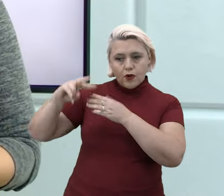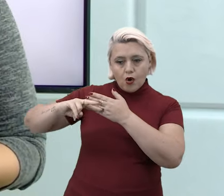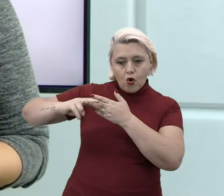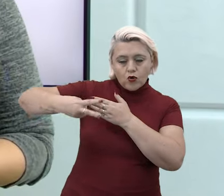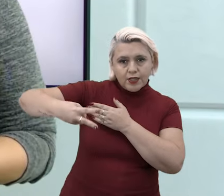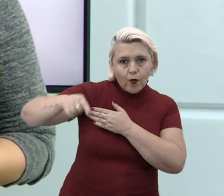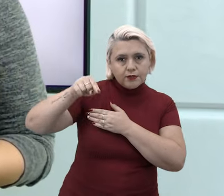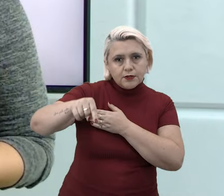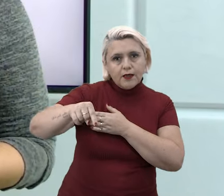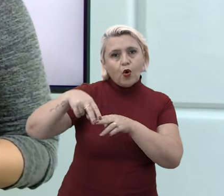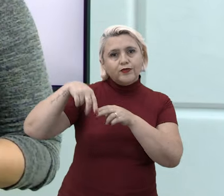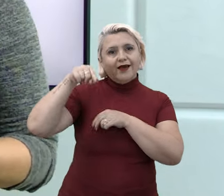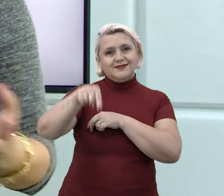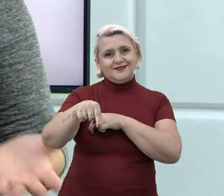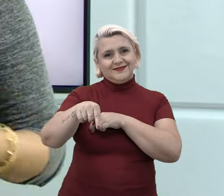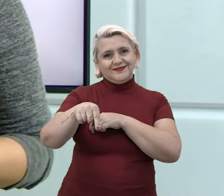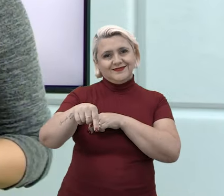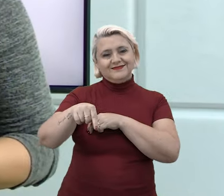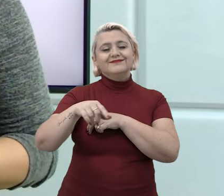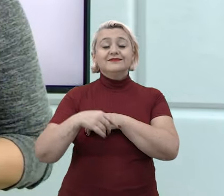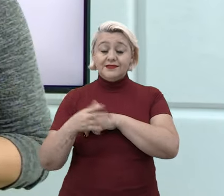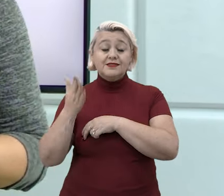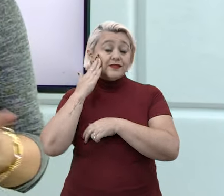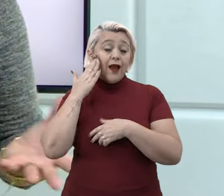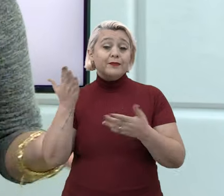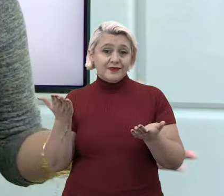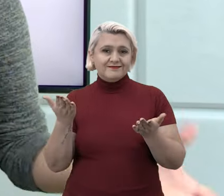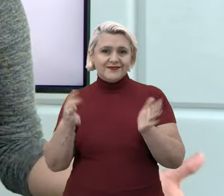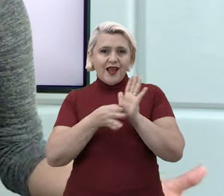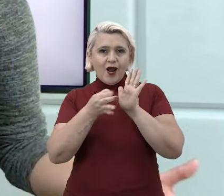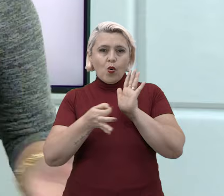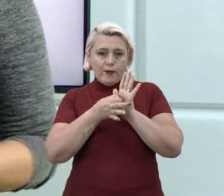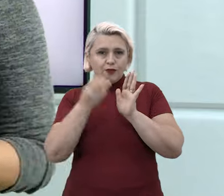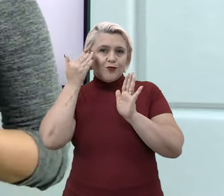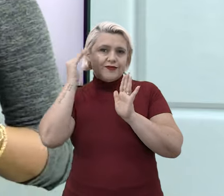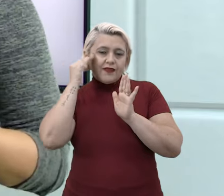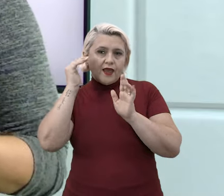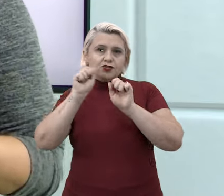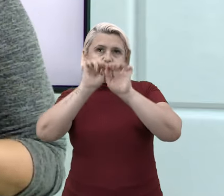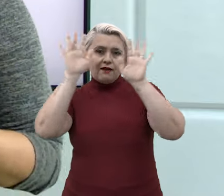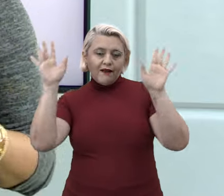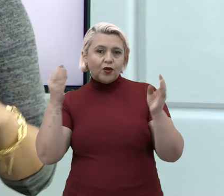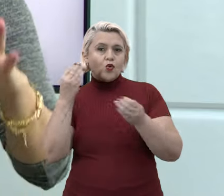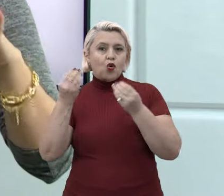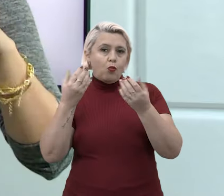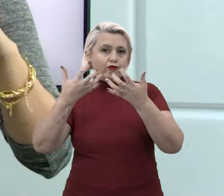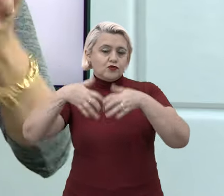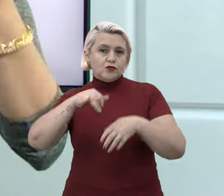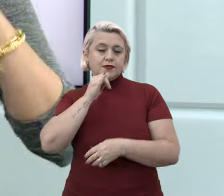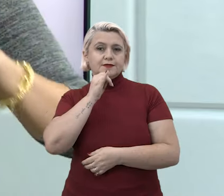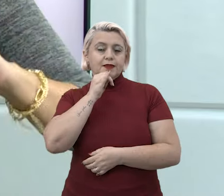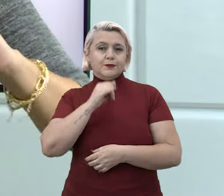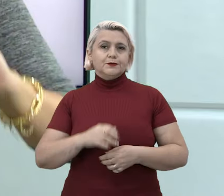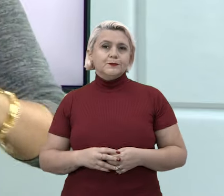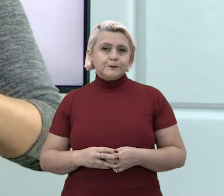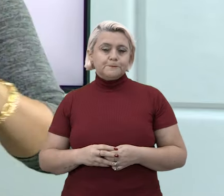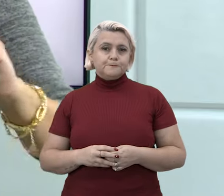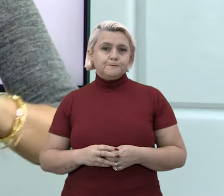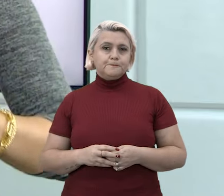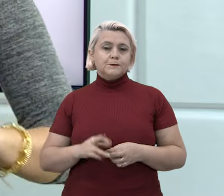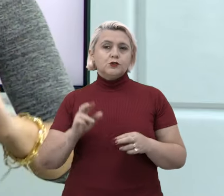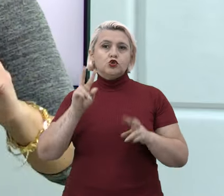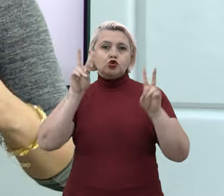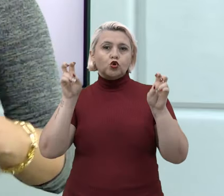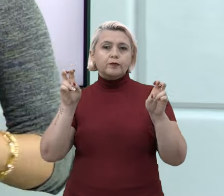consequência. E a gente sabe, a gente sabe compreender, é, por exemplo, no caso da relação,